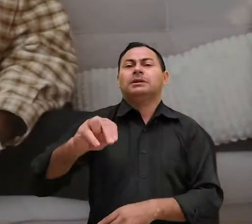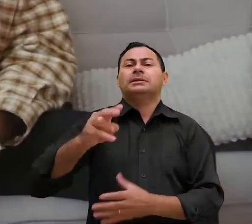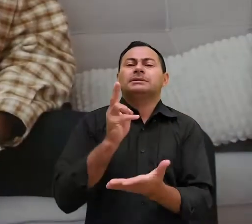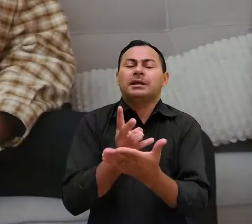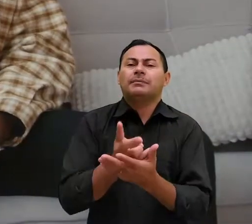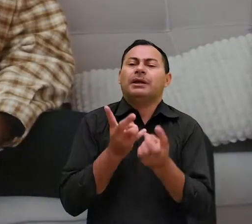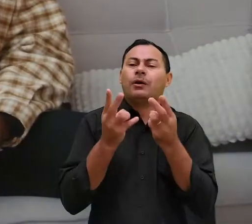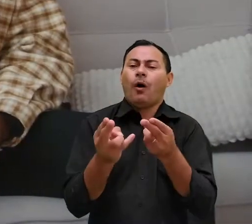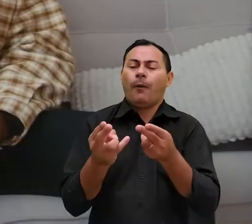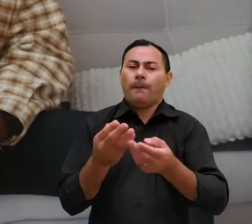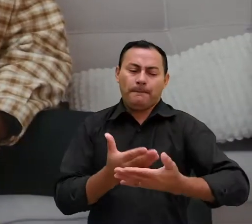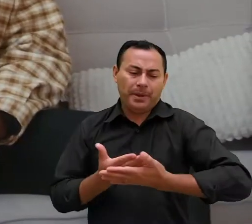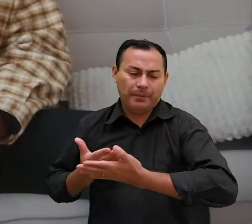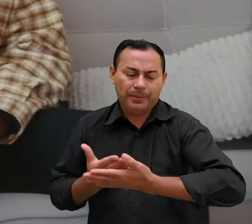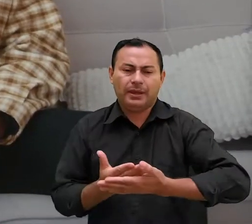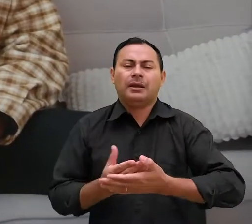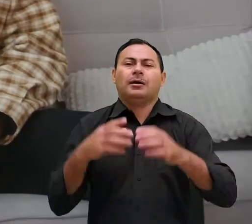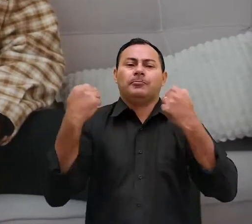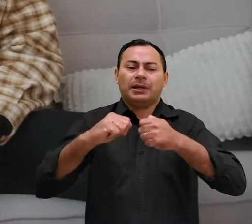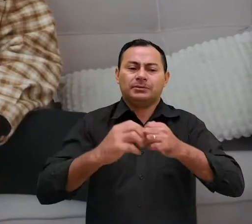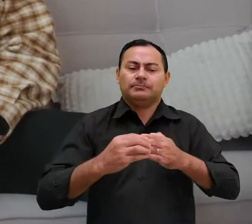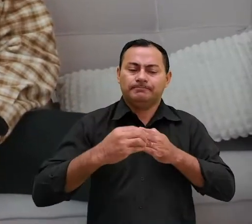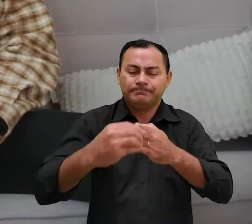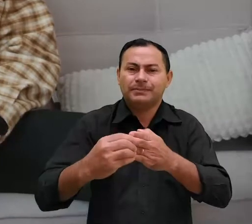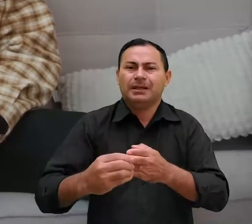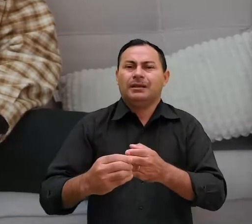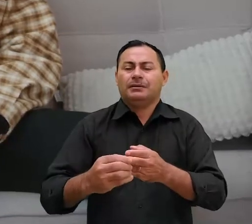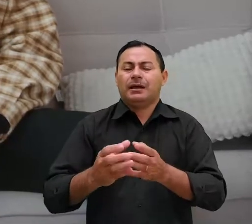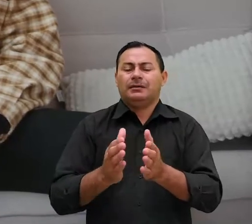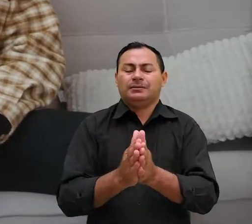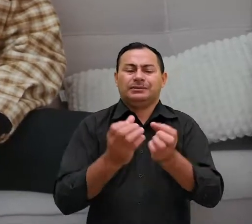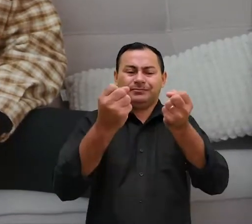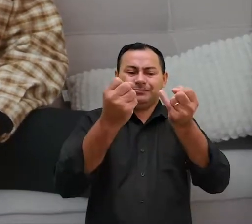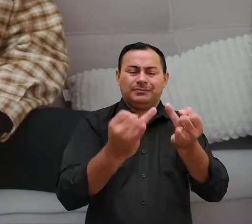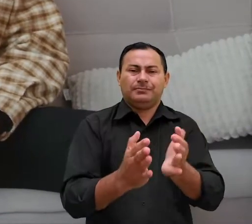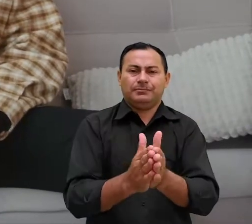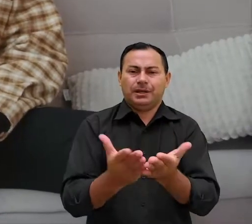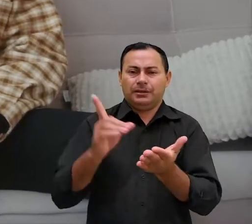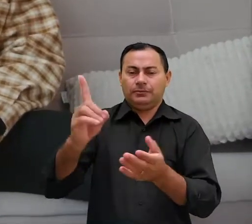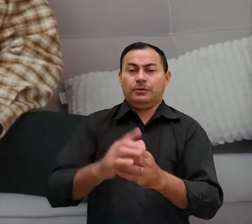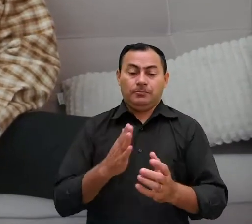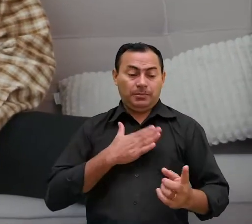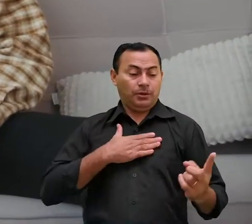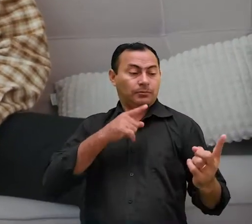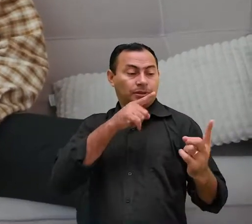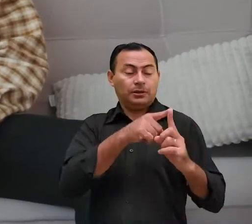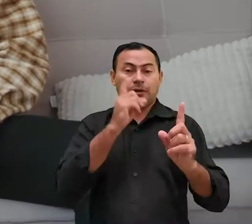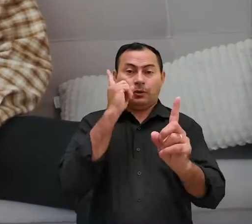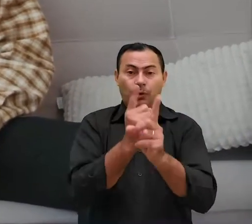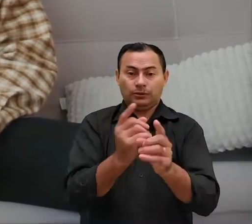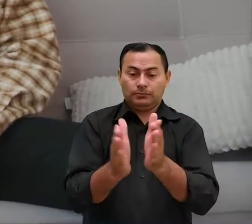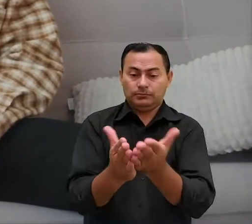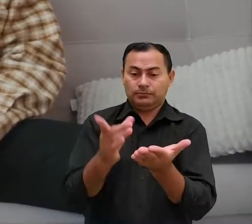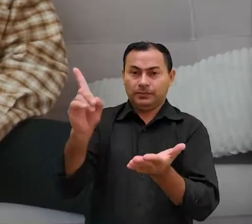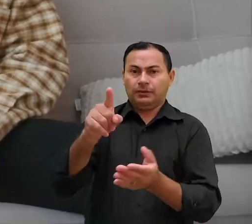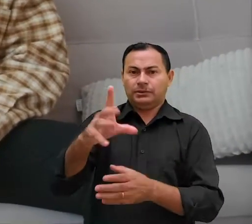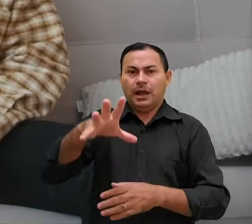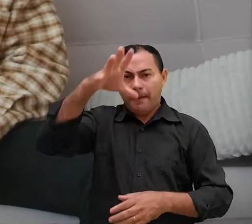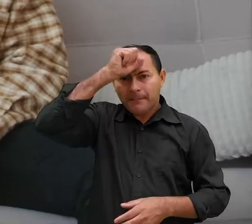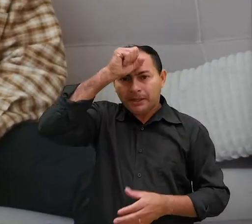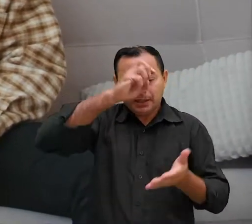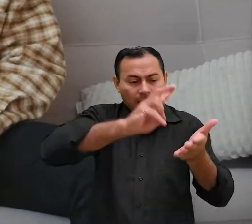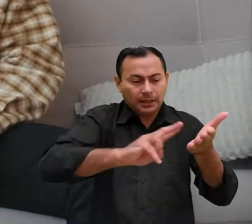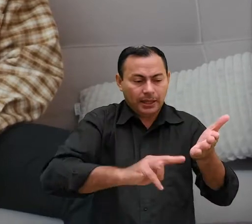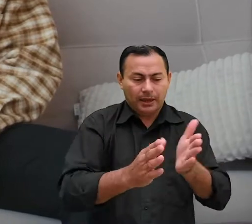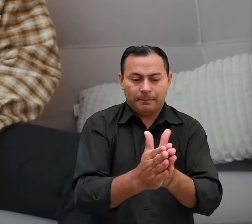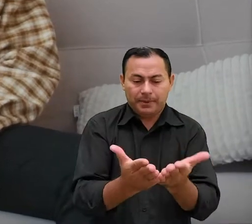você será sempre como um bebê que precisa do leite e da palavra o meu objetivo com o encontro com a palavra é que você